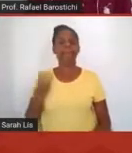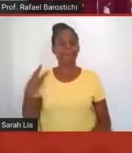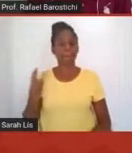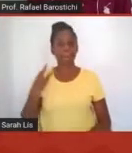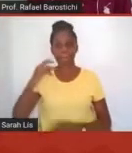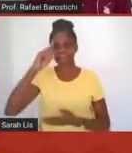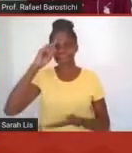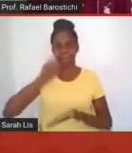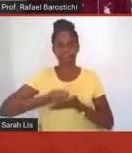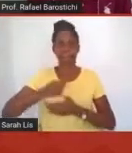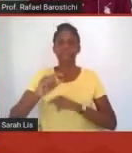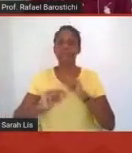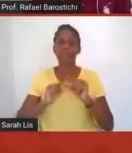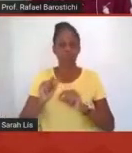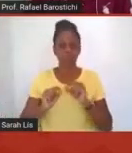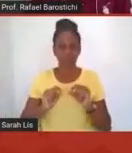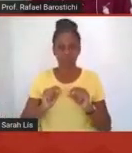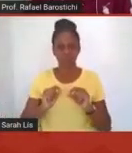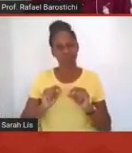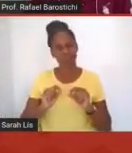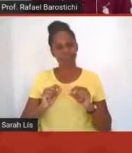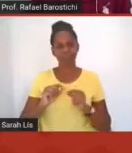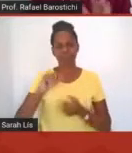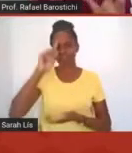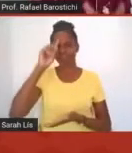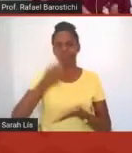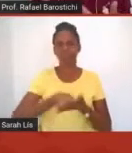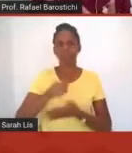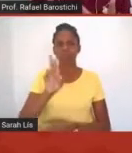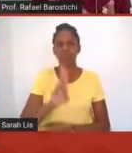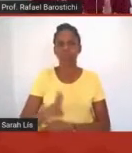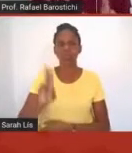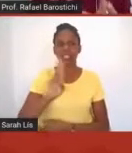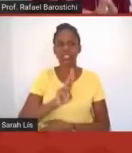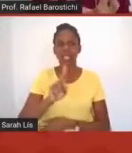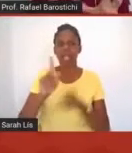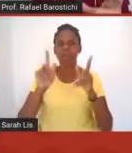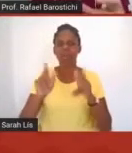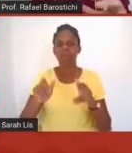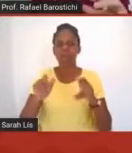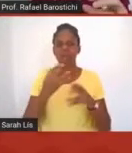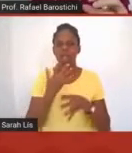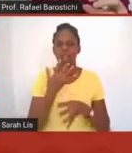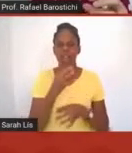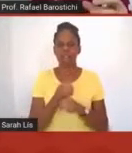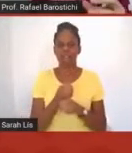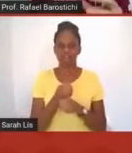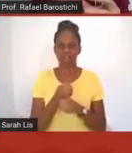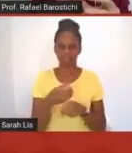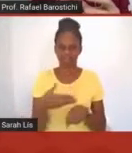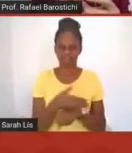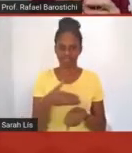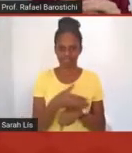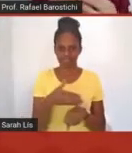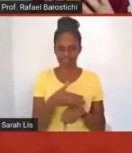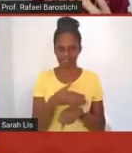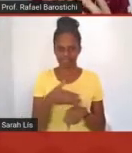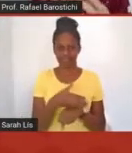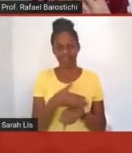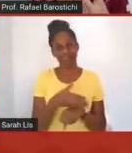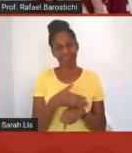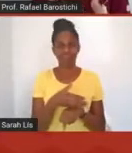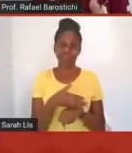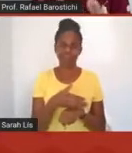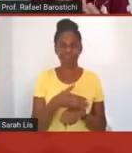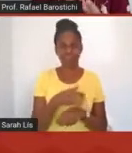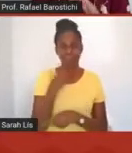usaríamos uma nota de participação para poder, digamos assim, dar uma